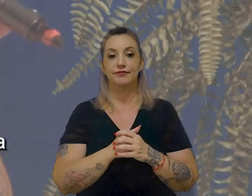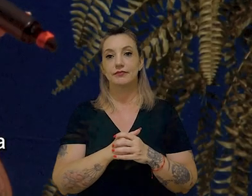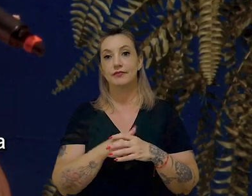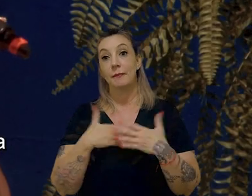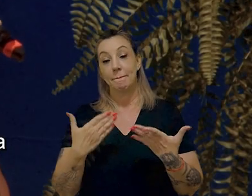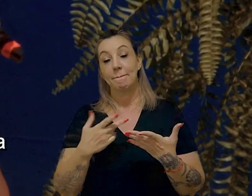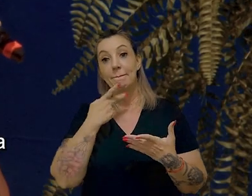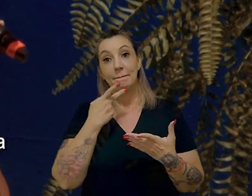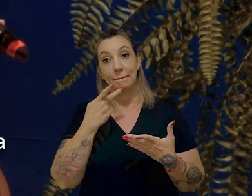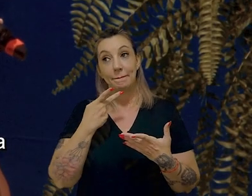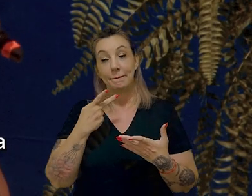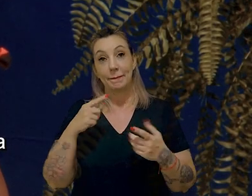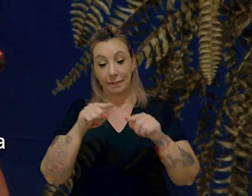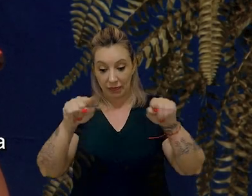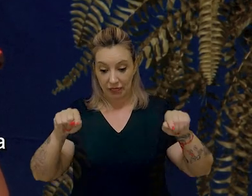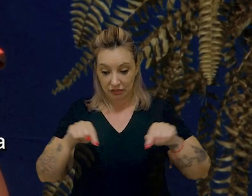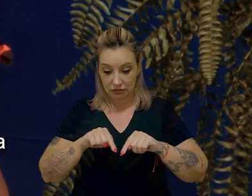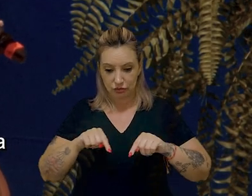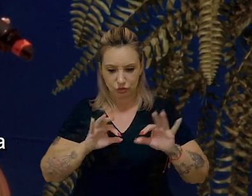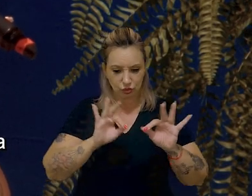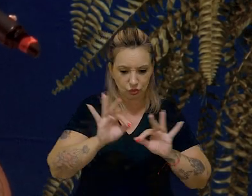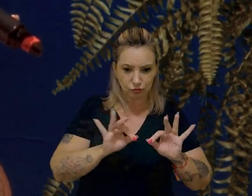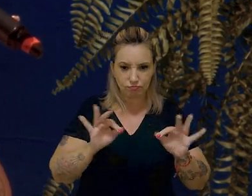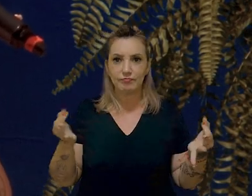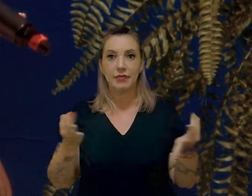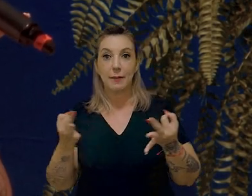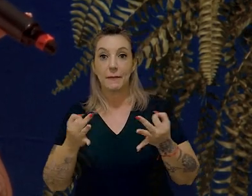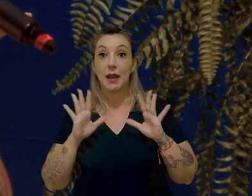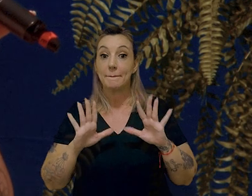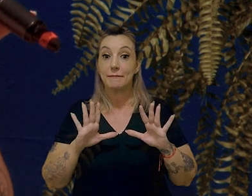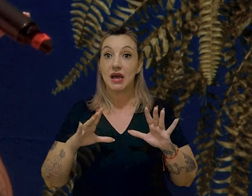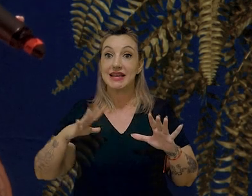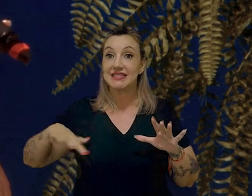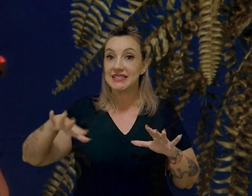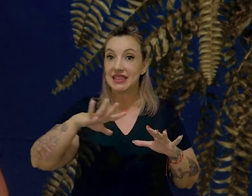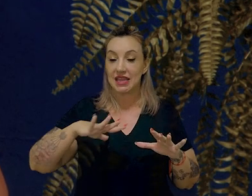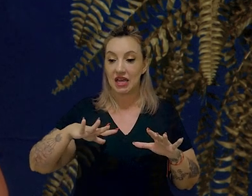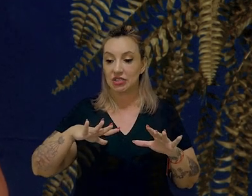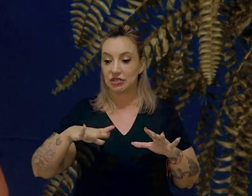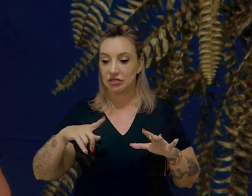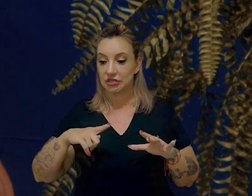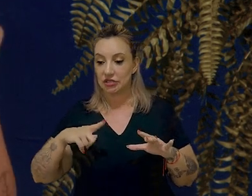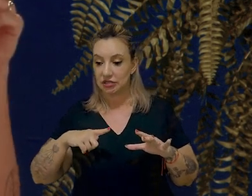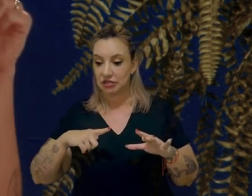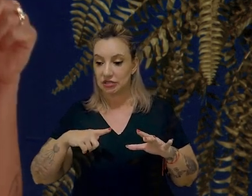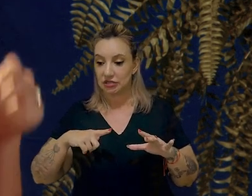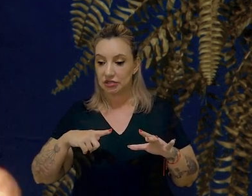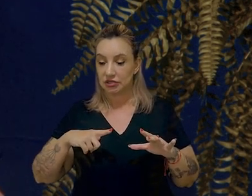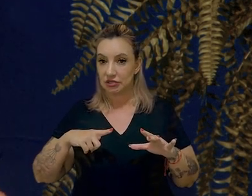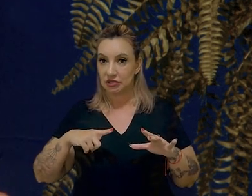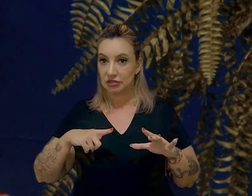Mas eu posso estar com uma planta ótima, superpreparada, mas no município, eu tenho um município em que...